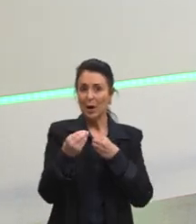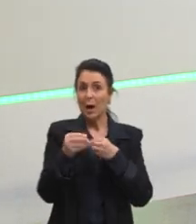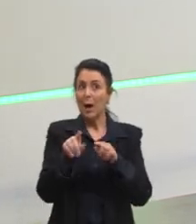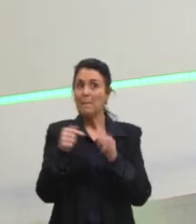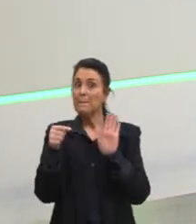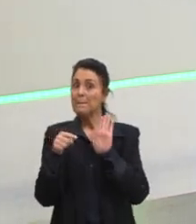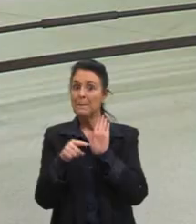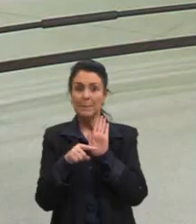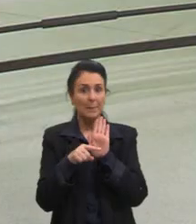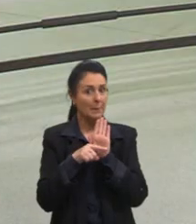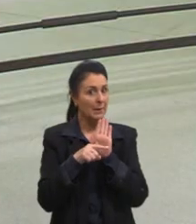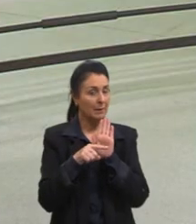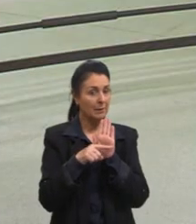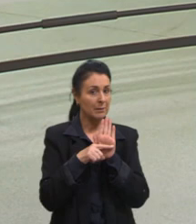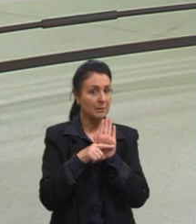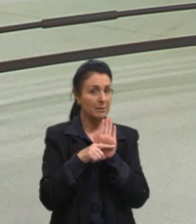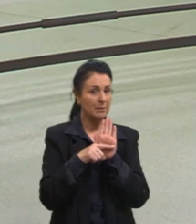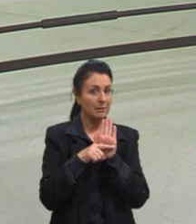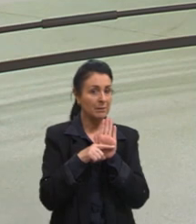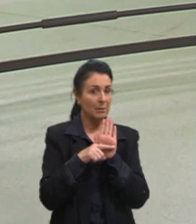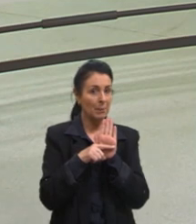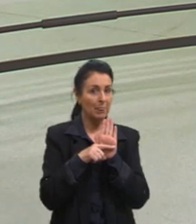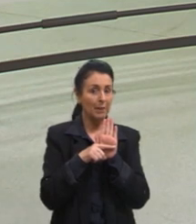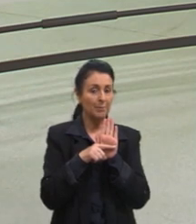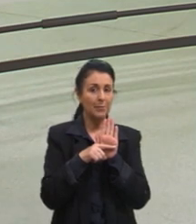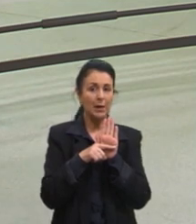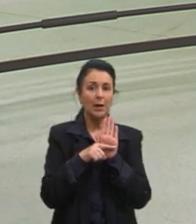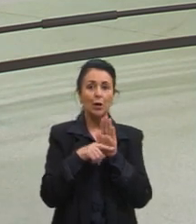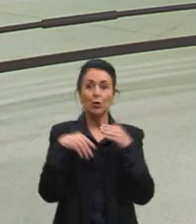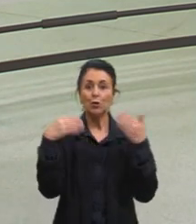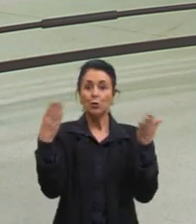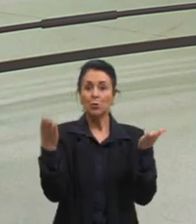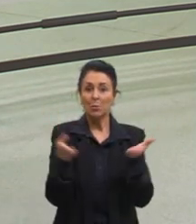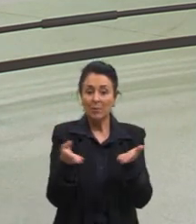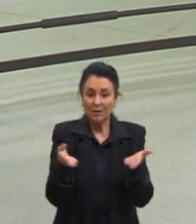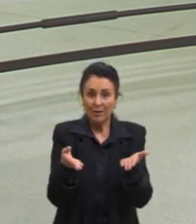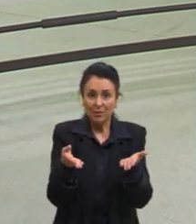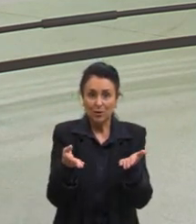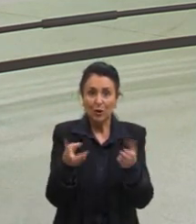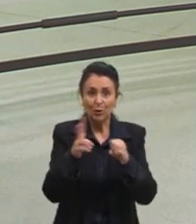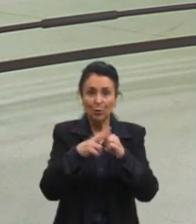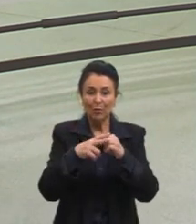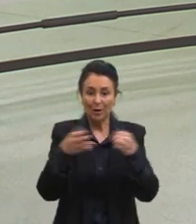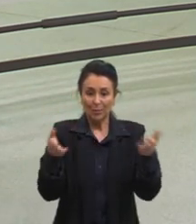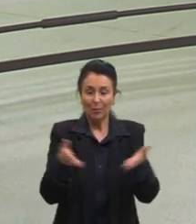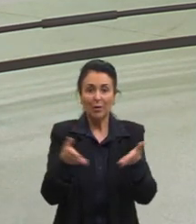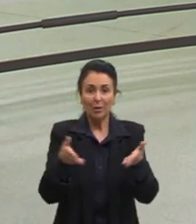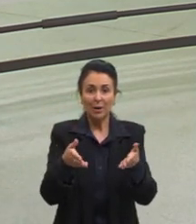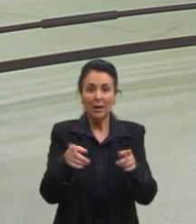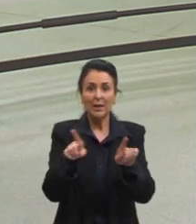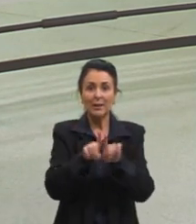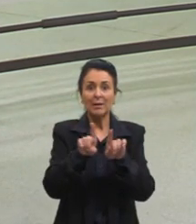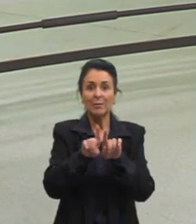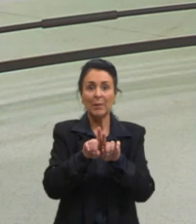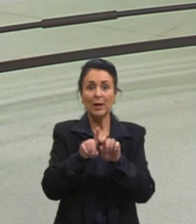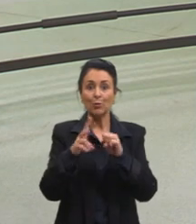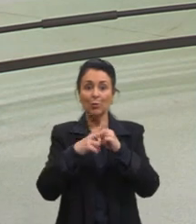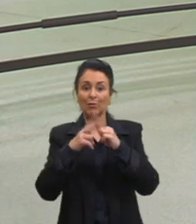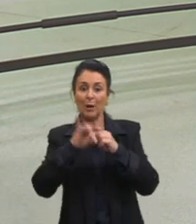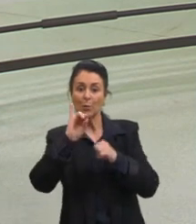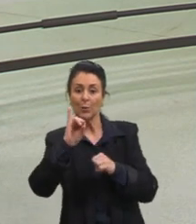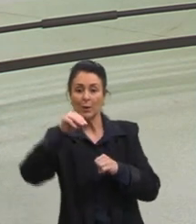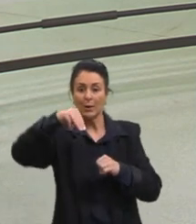do presente e do indicativo e do imperativo.